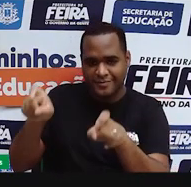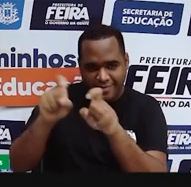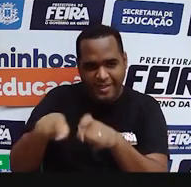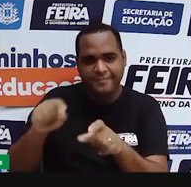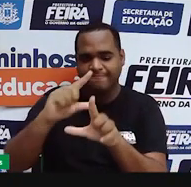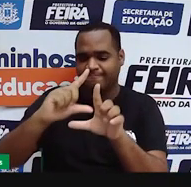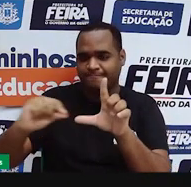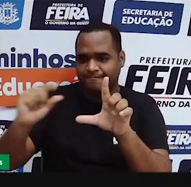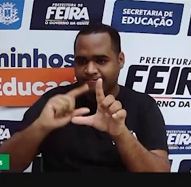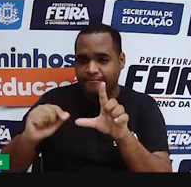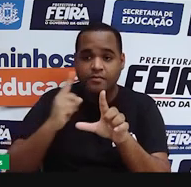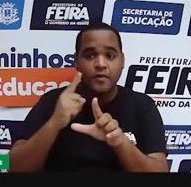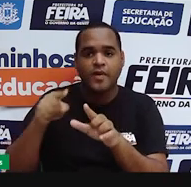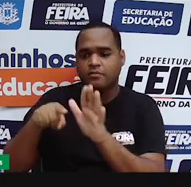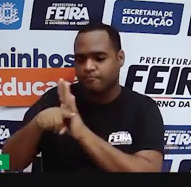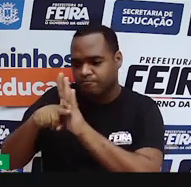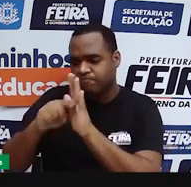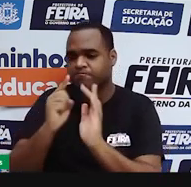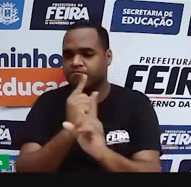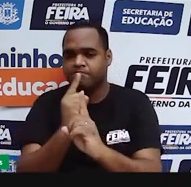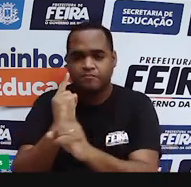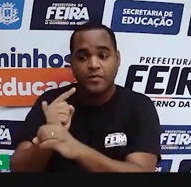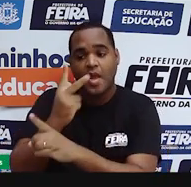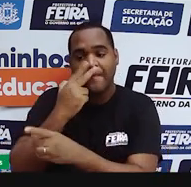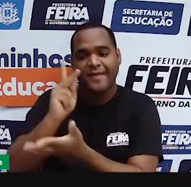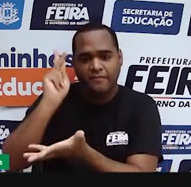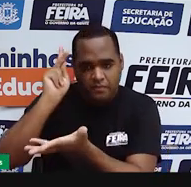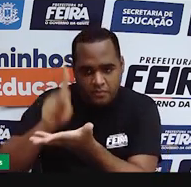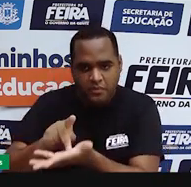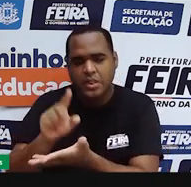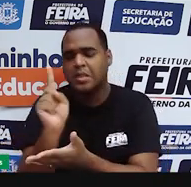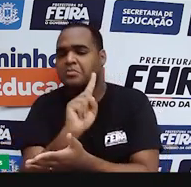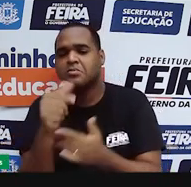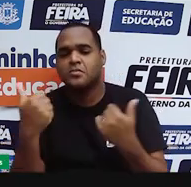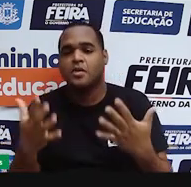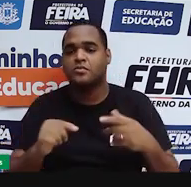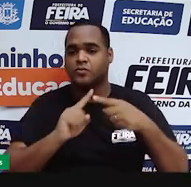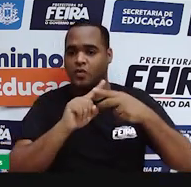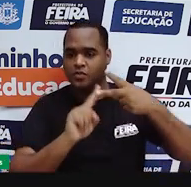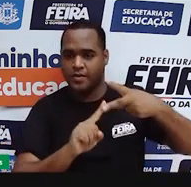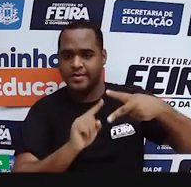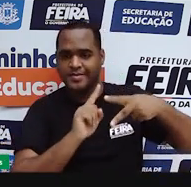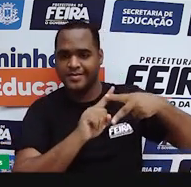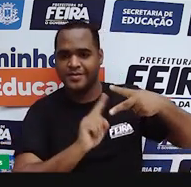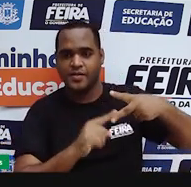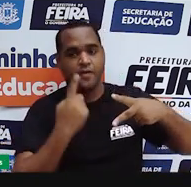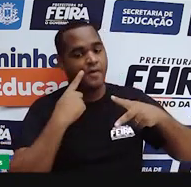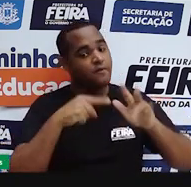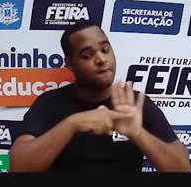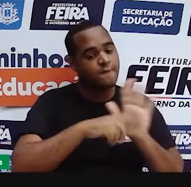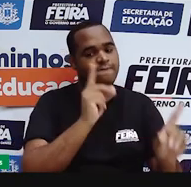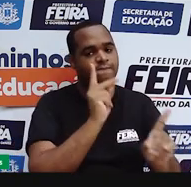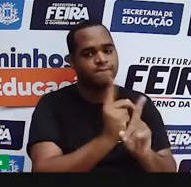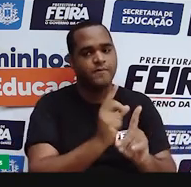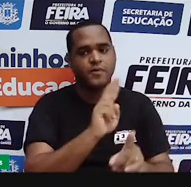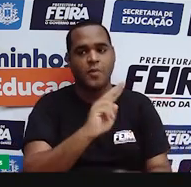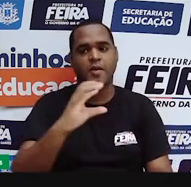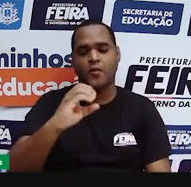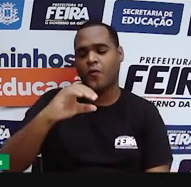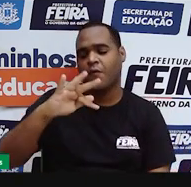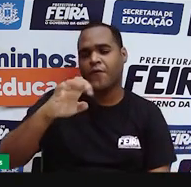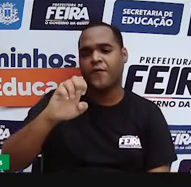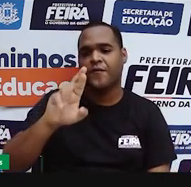as informações para descobrir se elas são verdadeiras ou não. Trouxe dois aqui para vocês, que é o Confere Aí e o Fake Check.